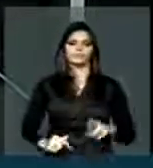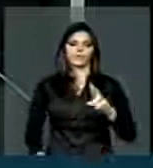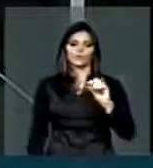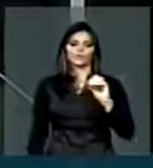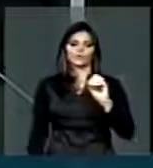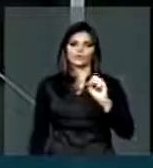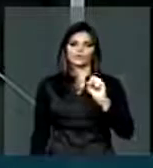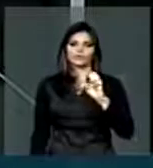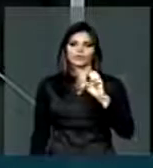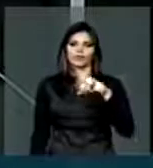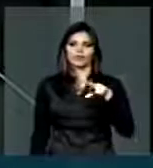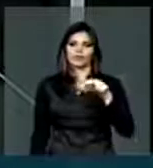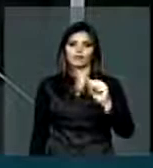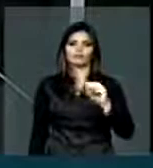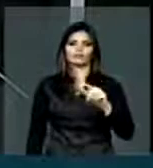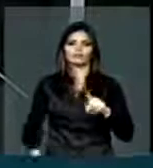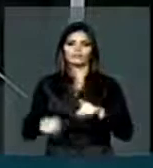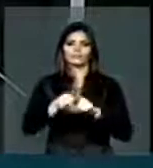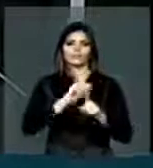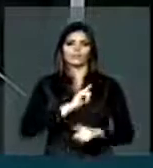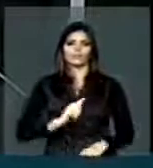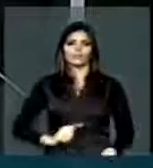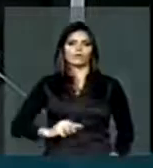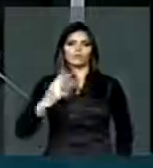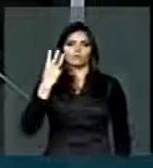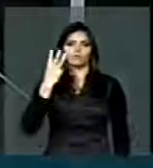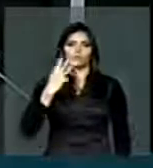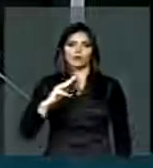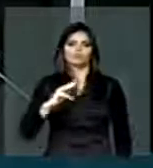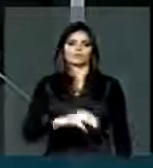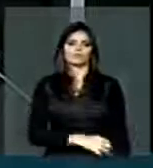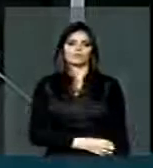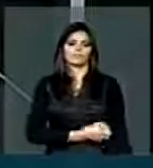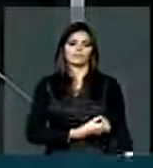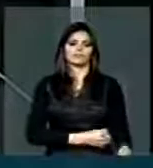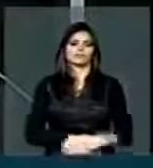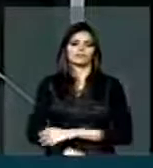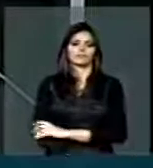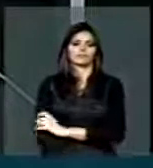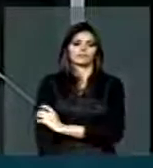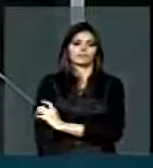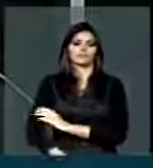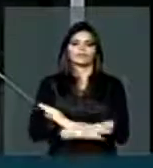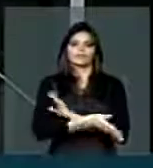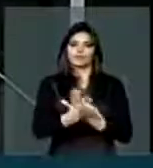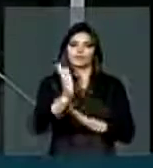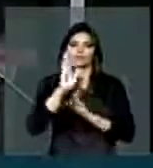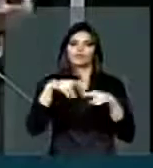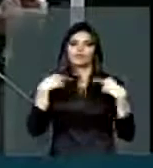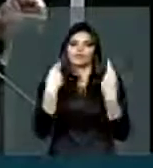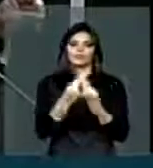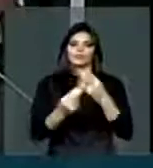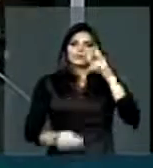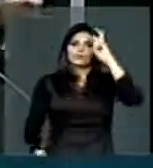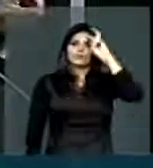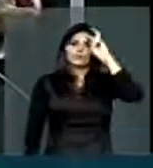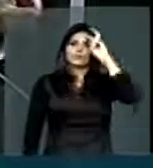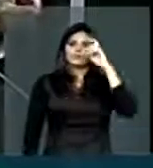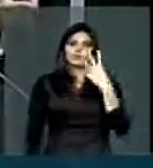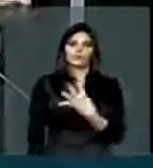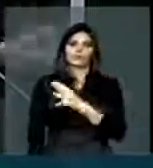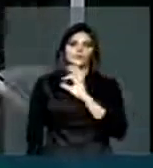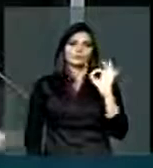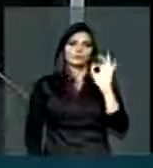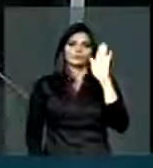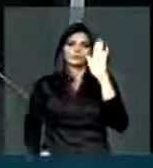Sarney, em nome do governo do Maranhão, que está se prontificando a ir para essa reunião, quinta-feira, quatro